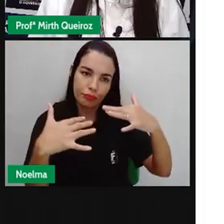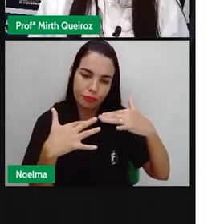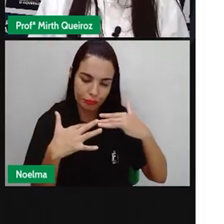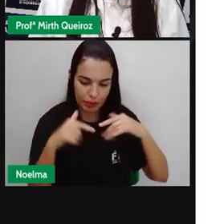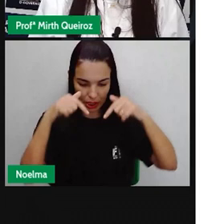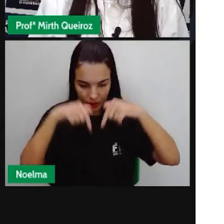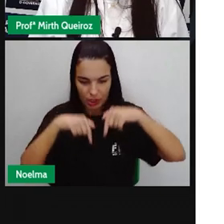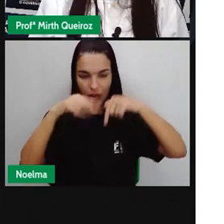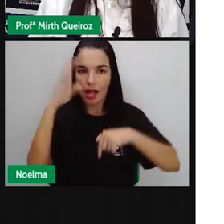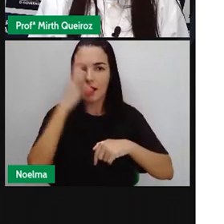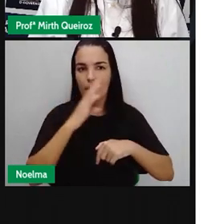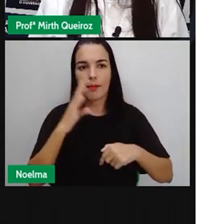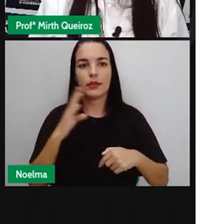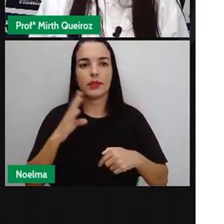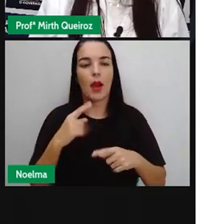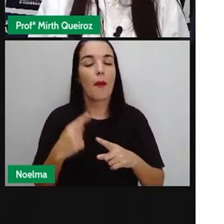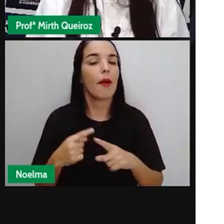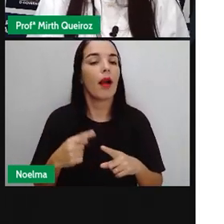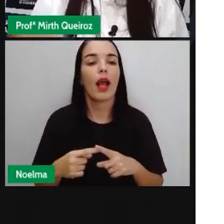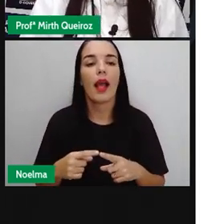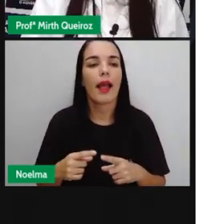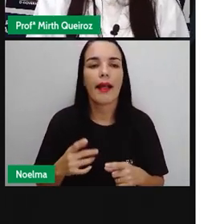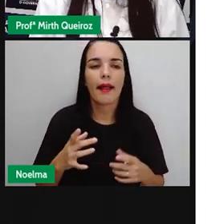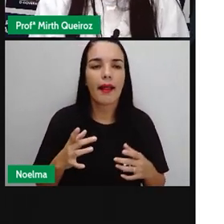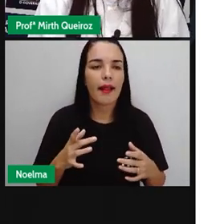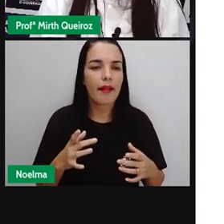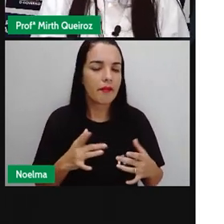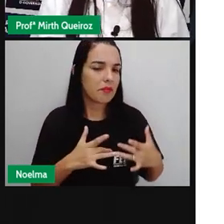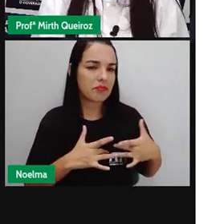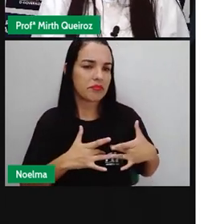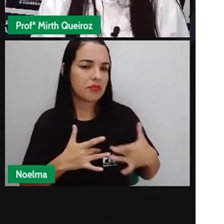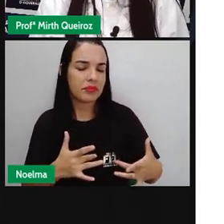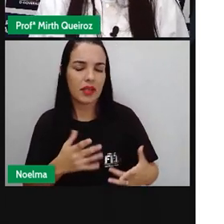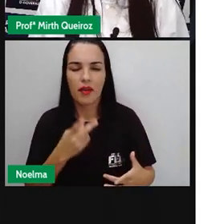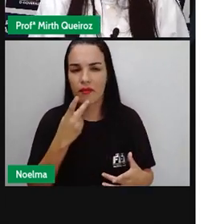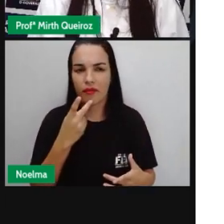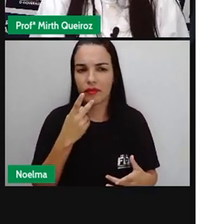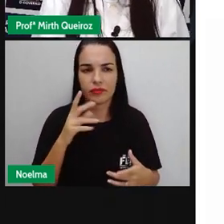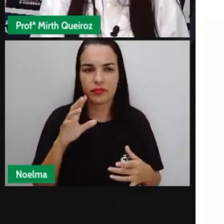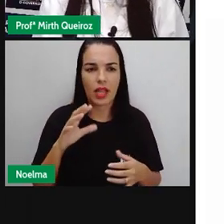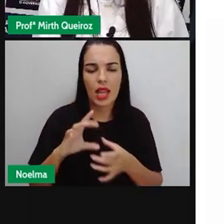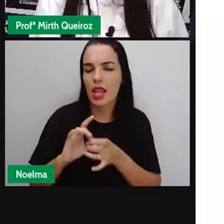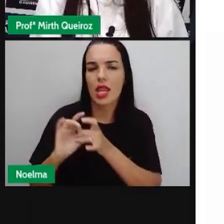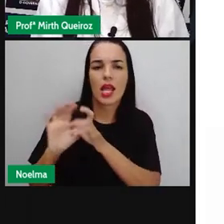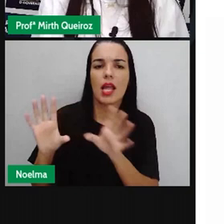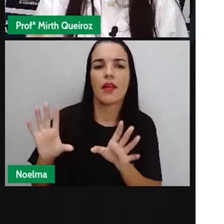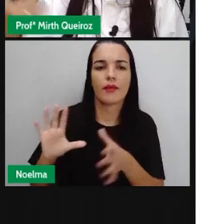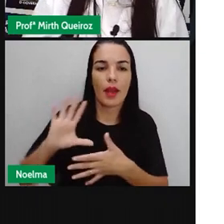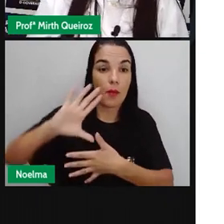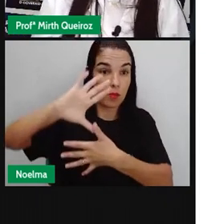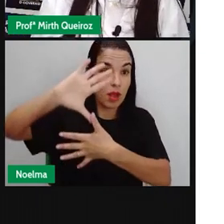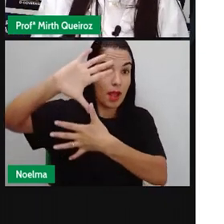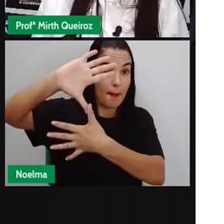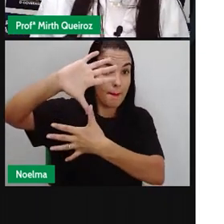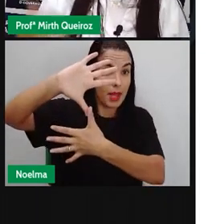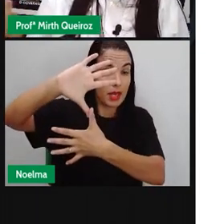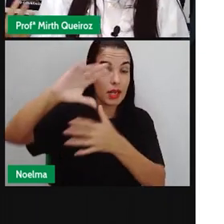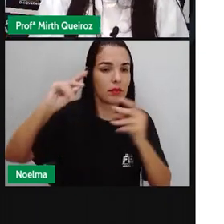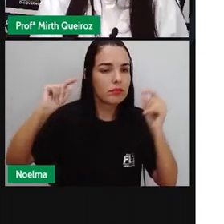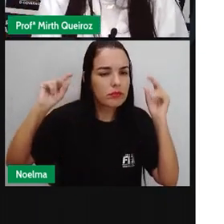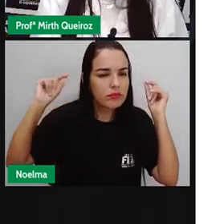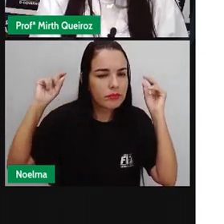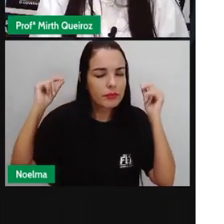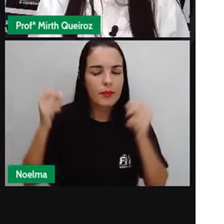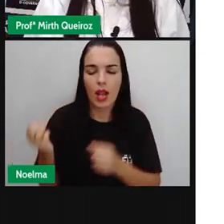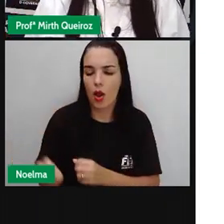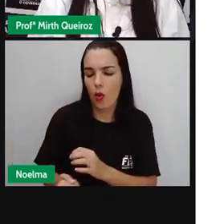Como assim, professora? Quando a própria América em si, não só o Brasil, né? O Brasil faz parte da América, mas desde o descobrimento da